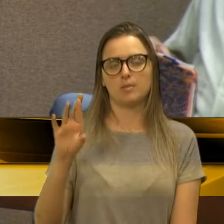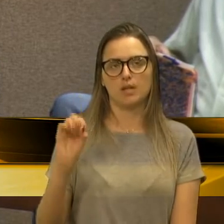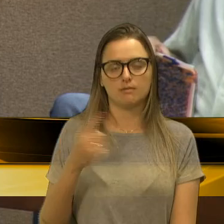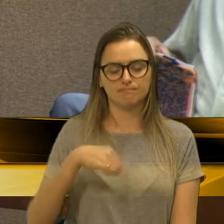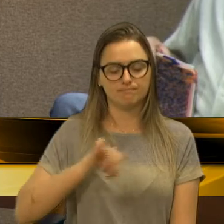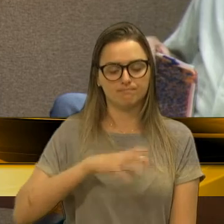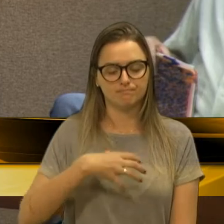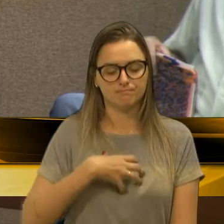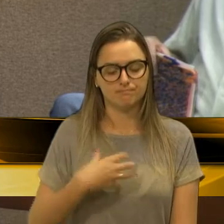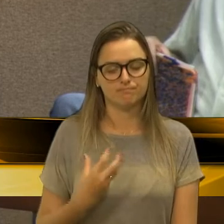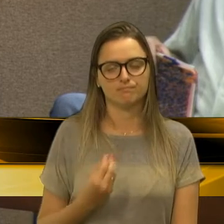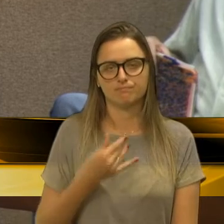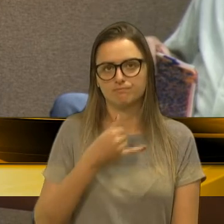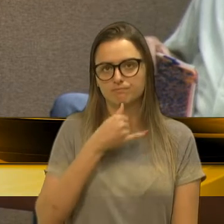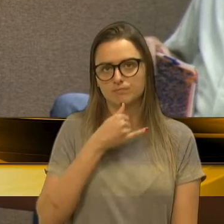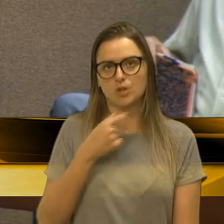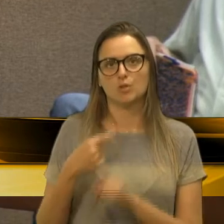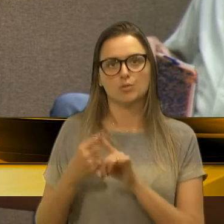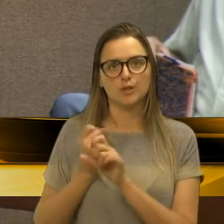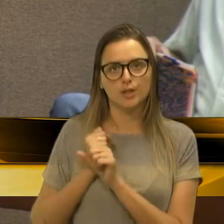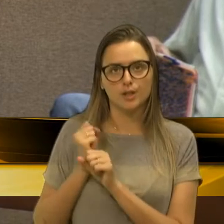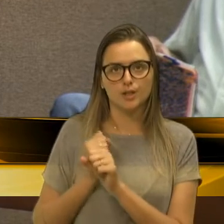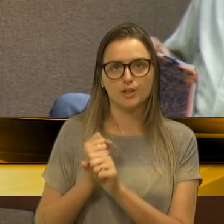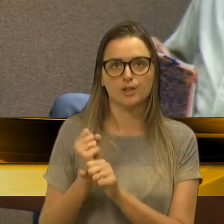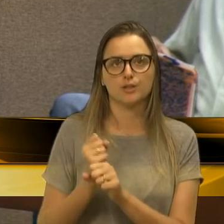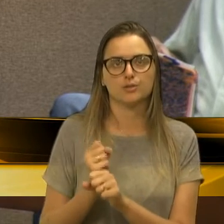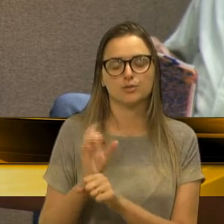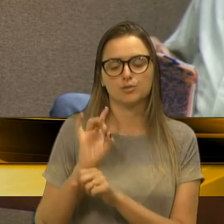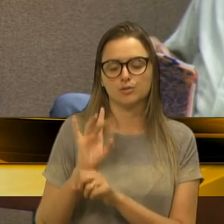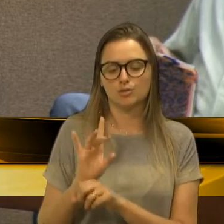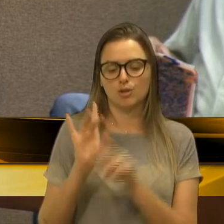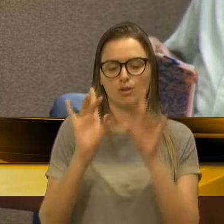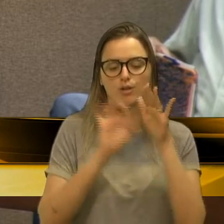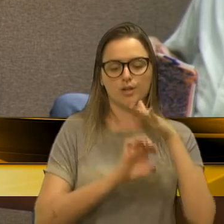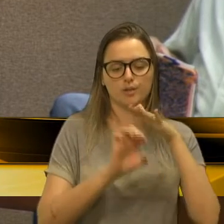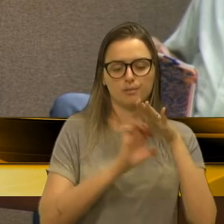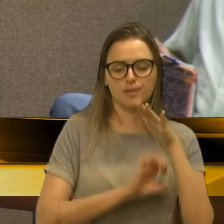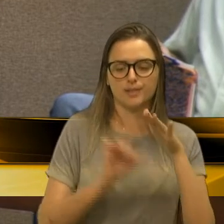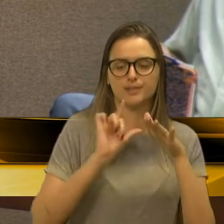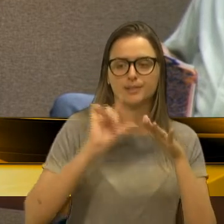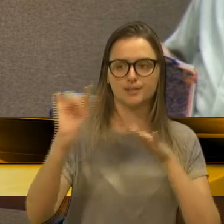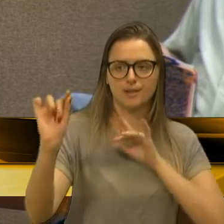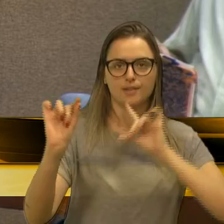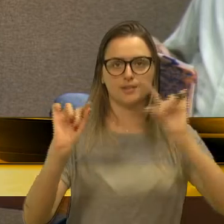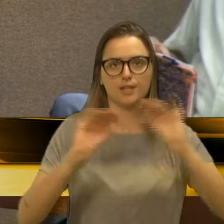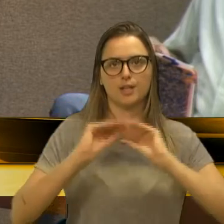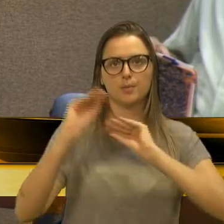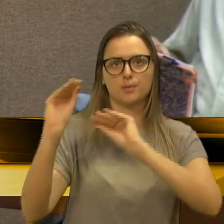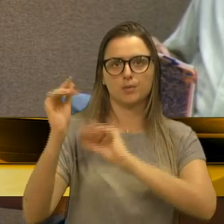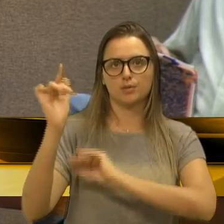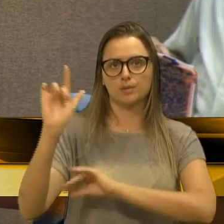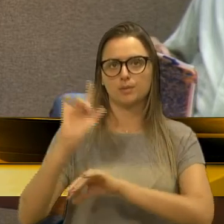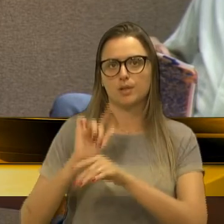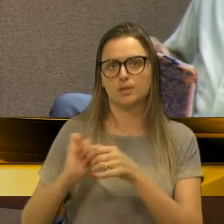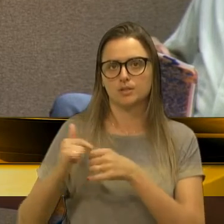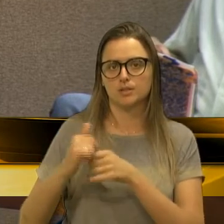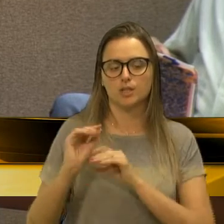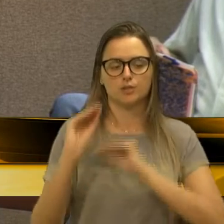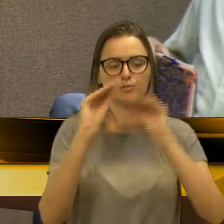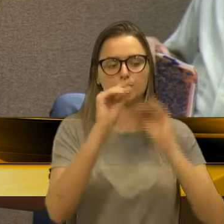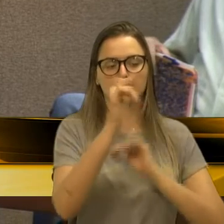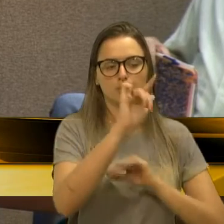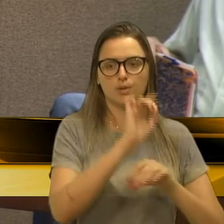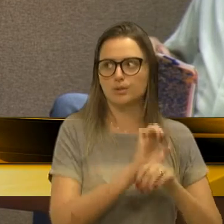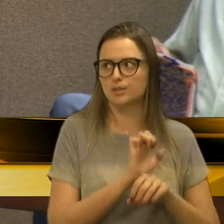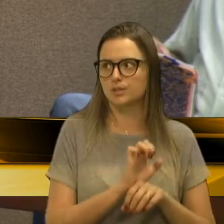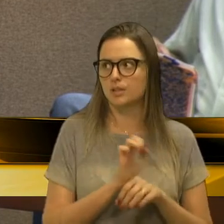profundamente porque faz anos que nós só estamos perdendo investidores que vão embora de Caxias. E aí a